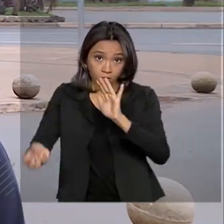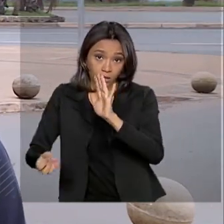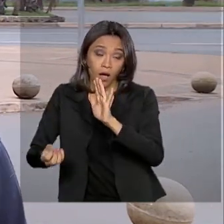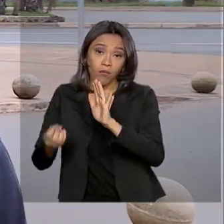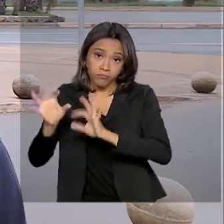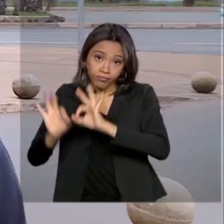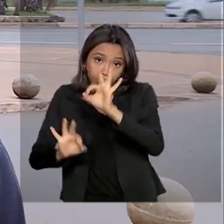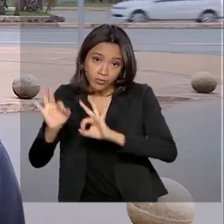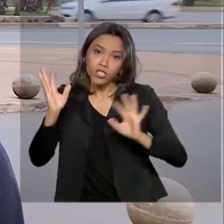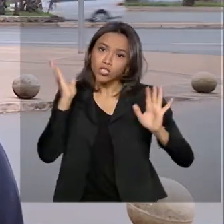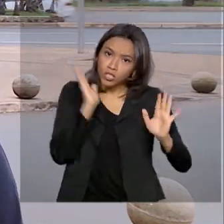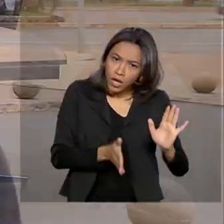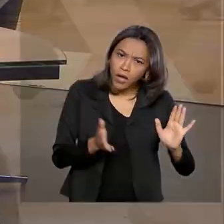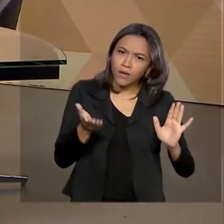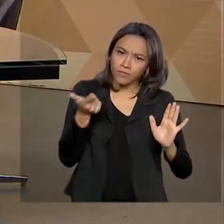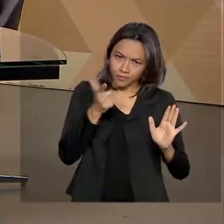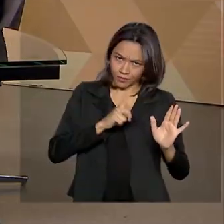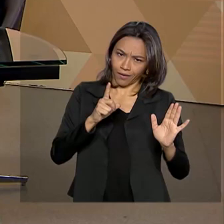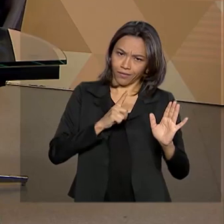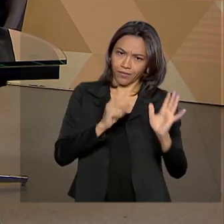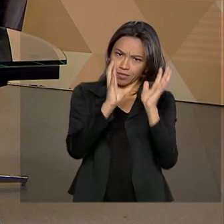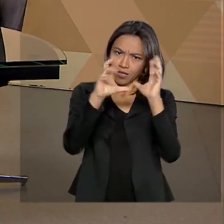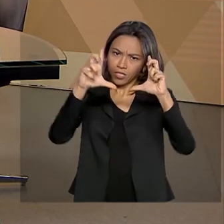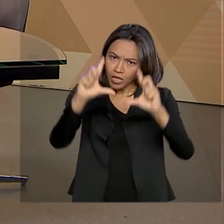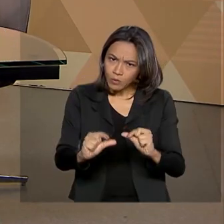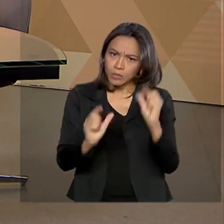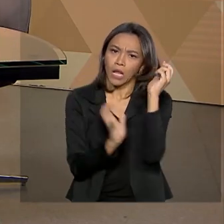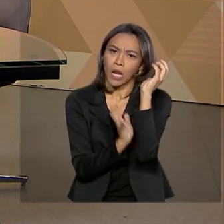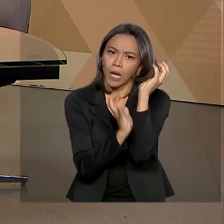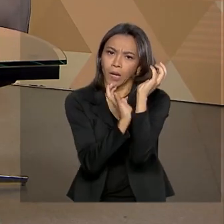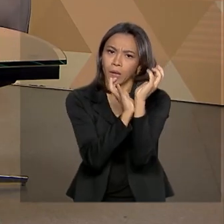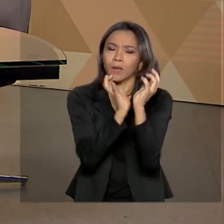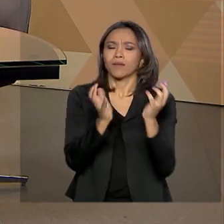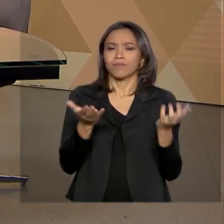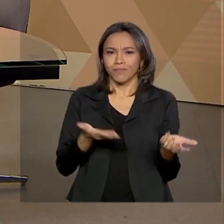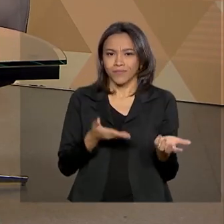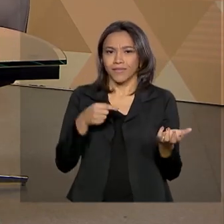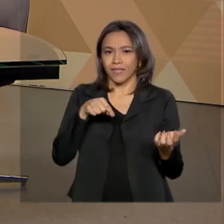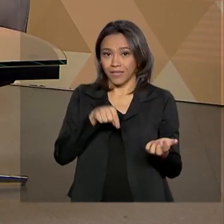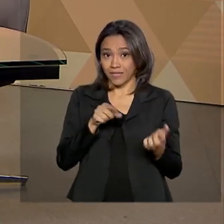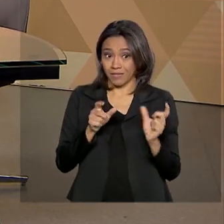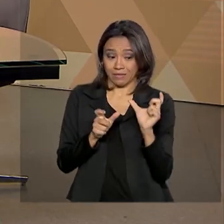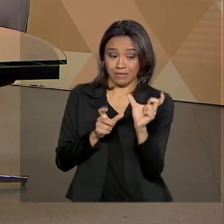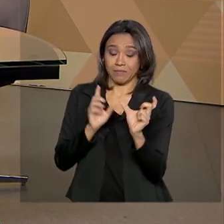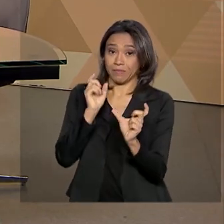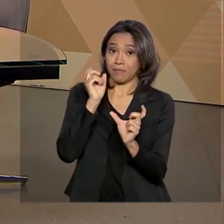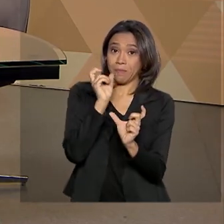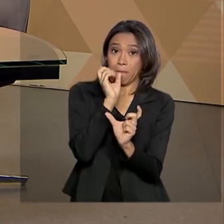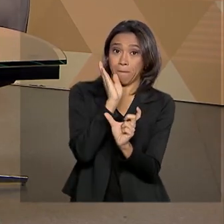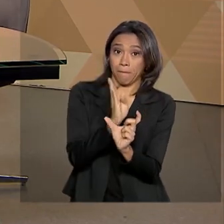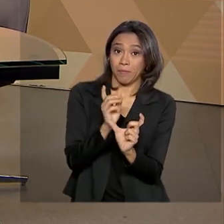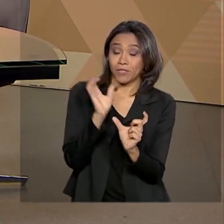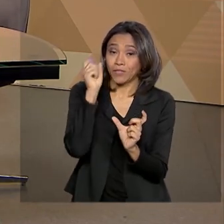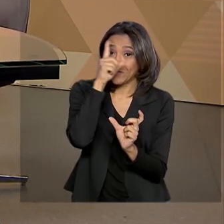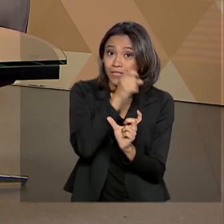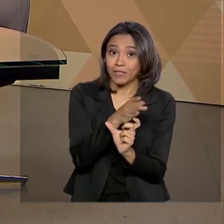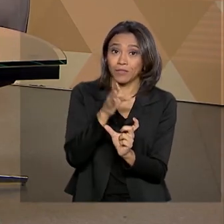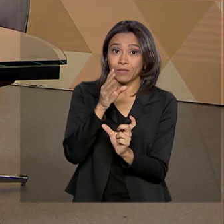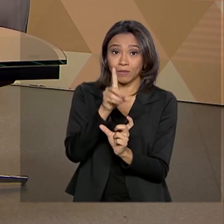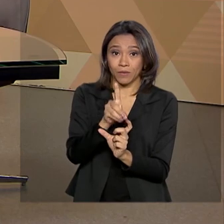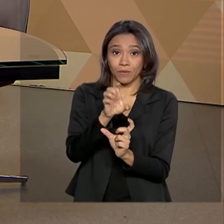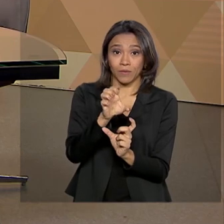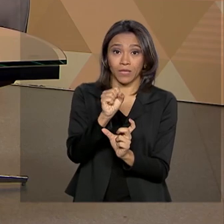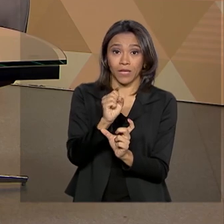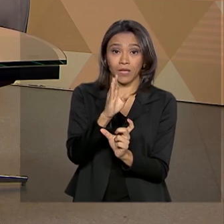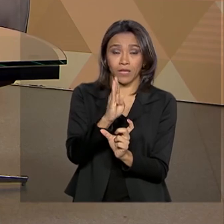chegou também na PRF. Então, a desburocratização, né? Essa palavra difícil, já chegou à Polícia Rodoviária?